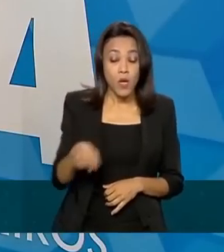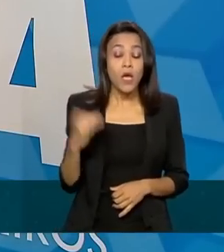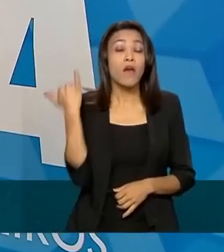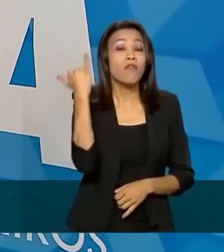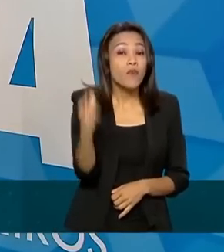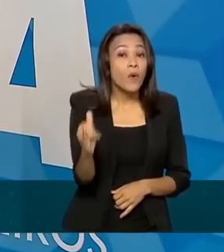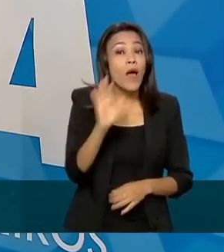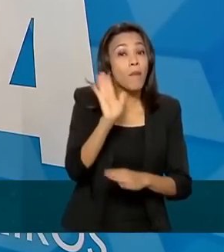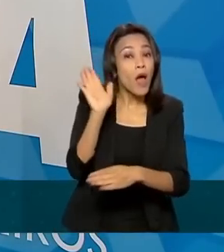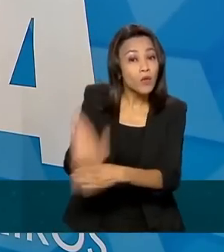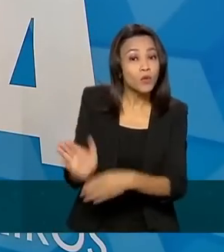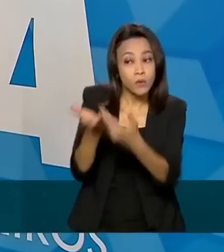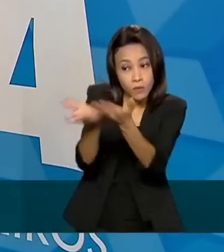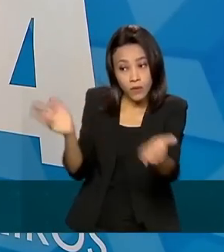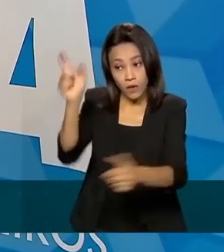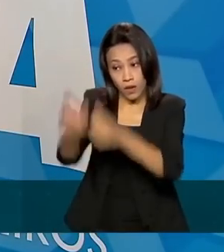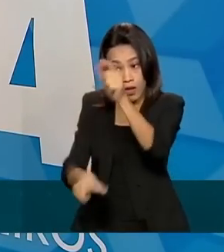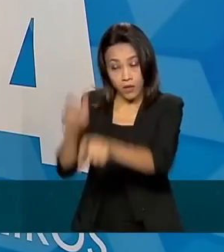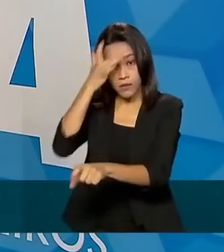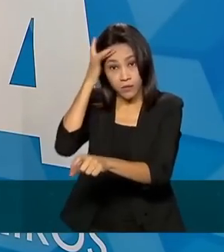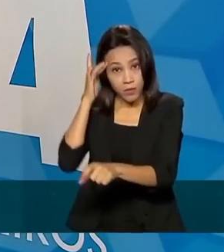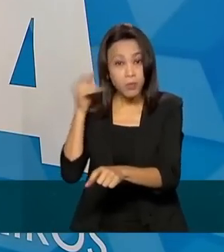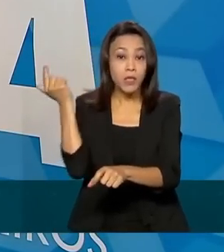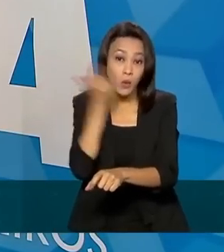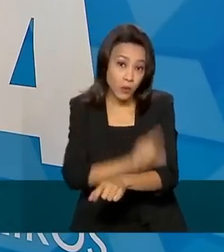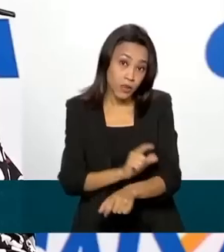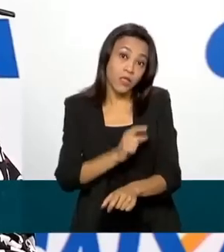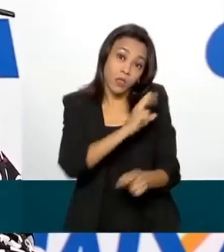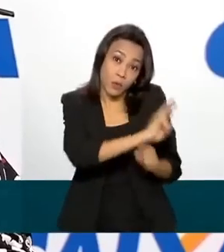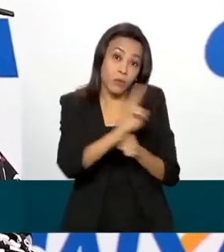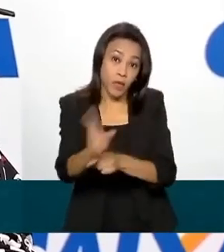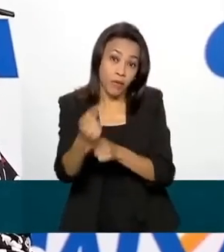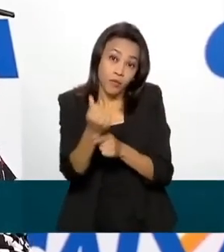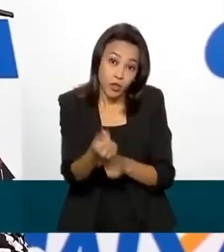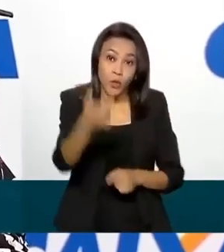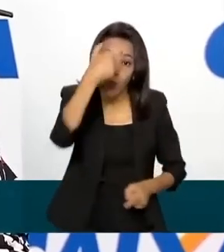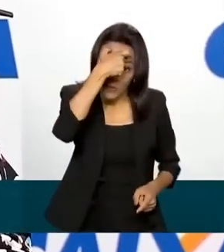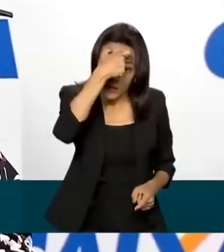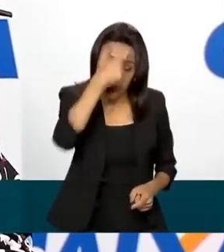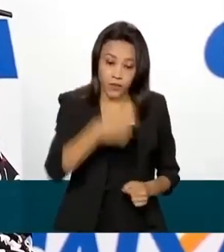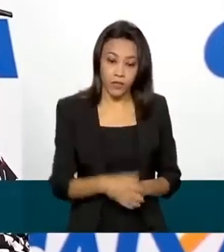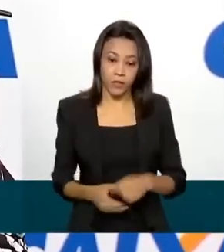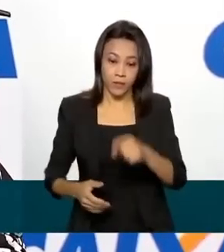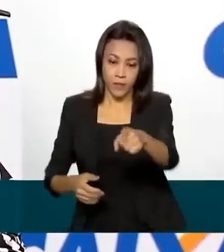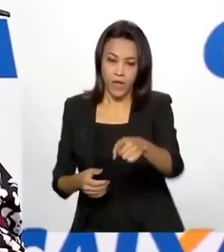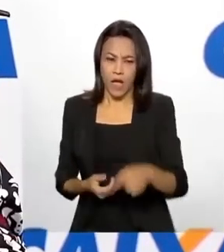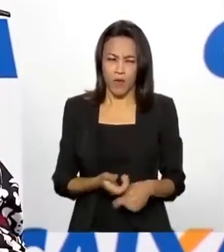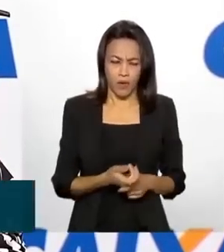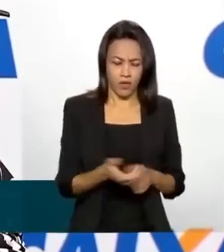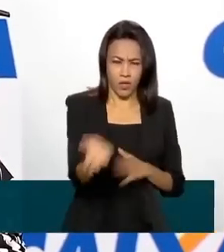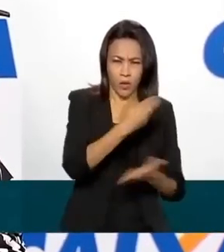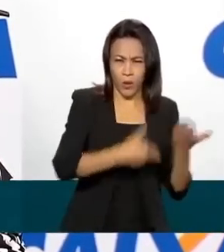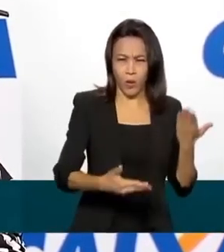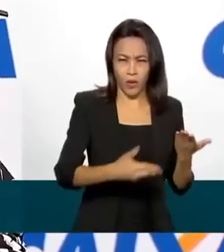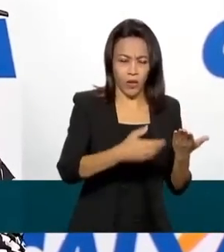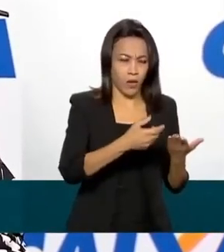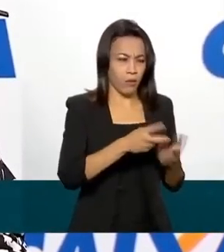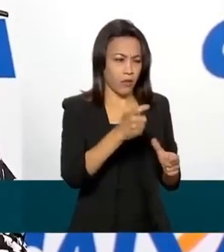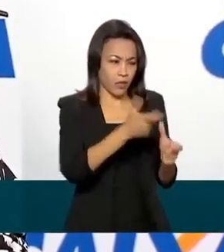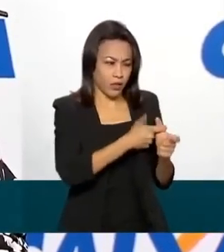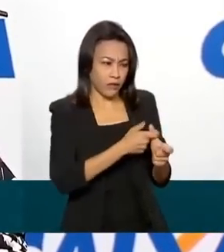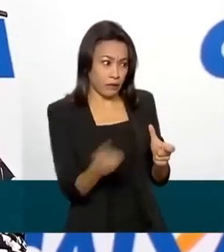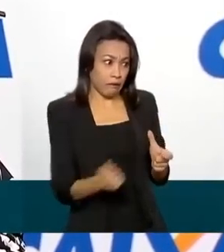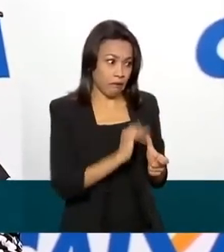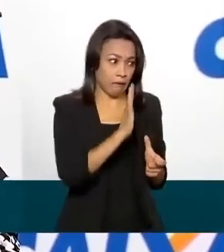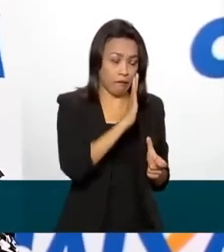ajudar esse público a fazer um crédito consciente. Quando a gente troca uma dívida mais cara por uma dívida mais barata e